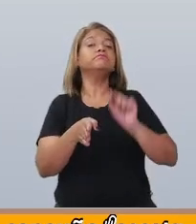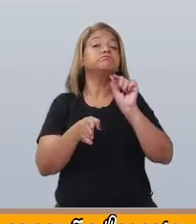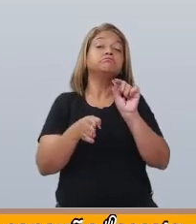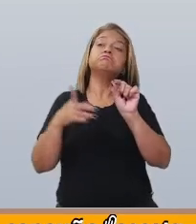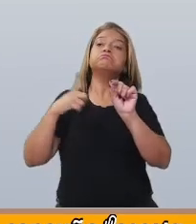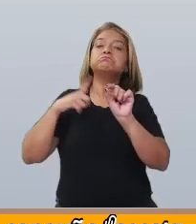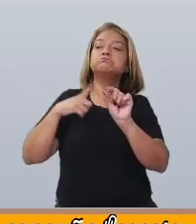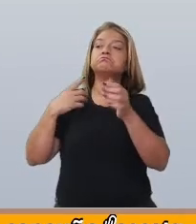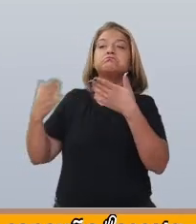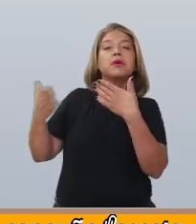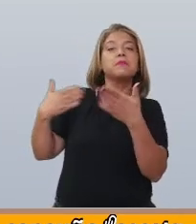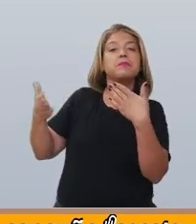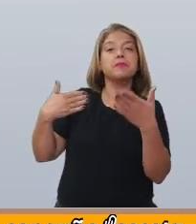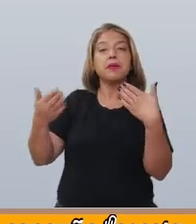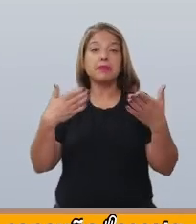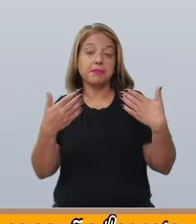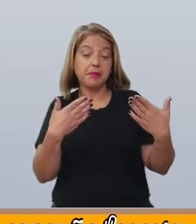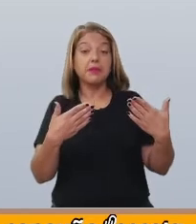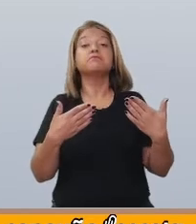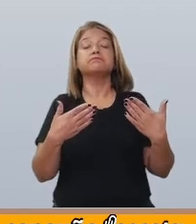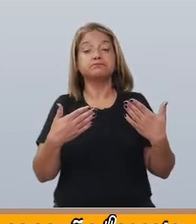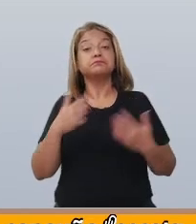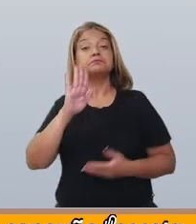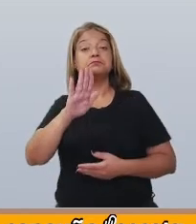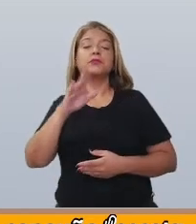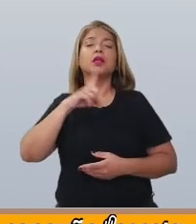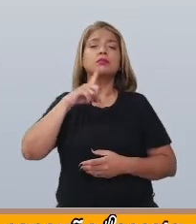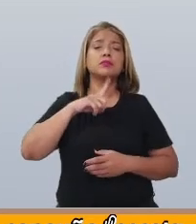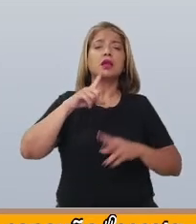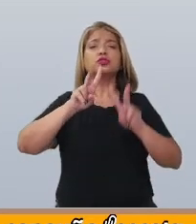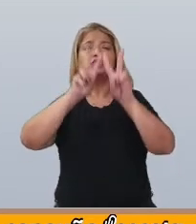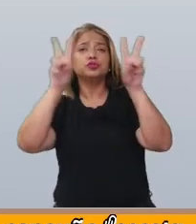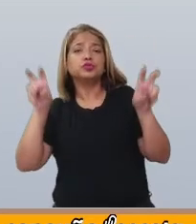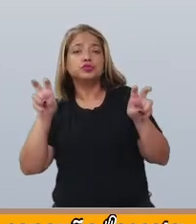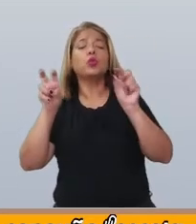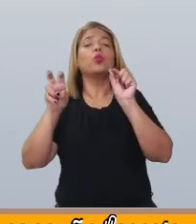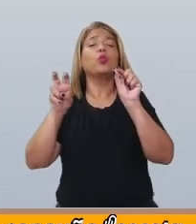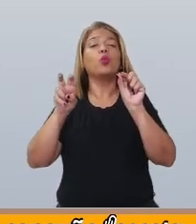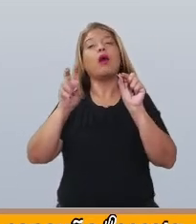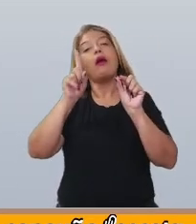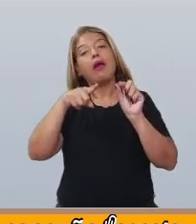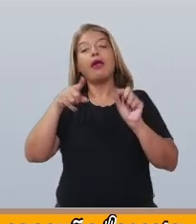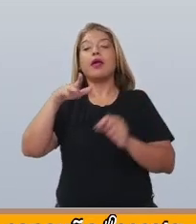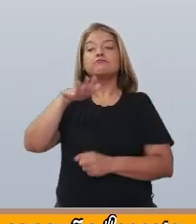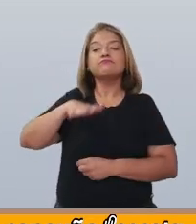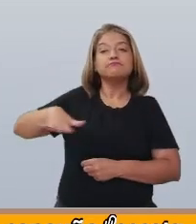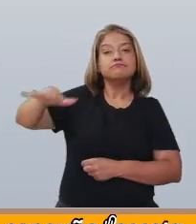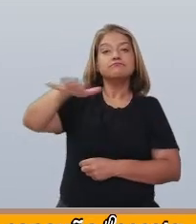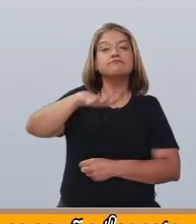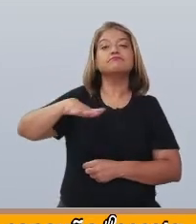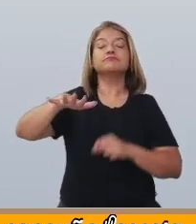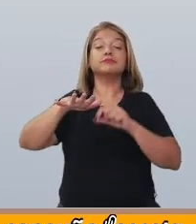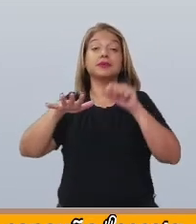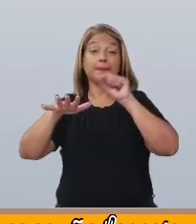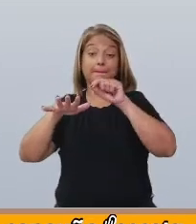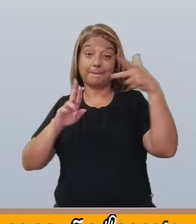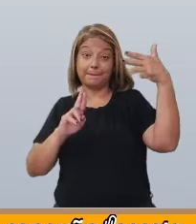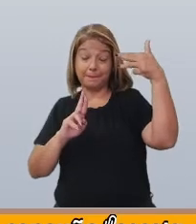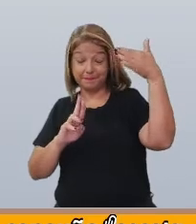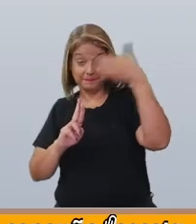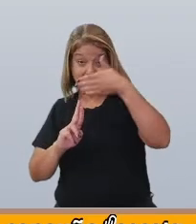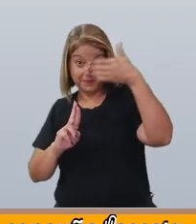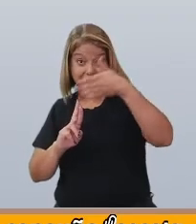diálogos. Os títulos geralmente fazem referência às personagens e o tempo